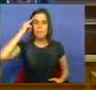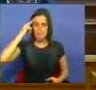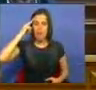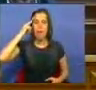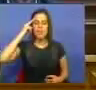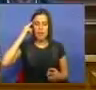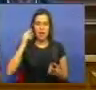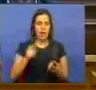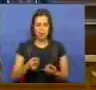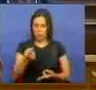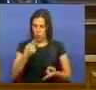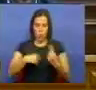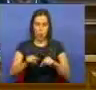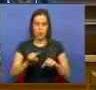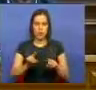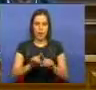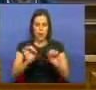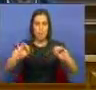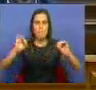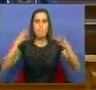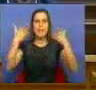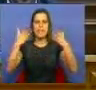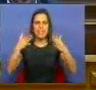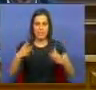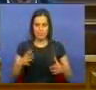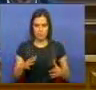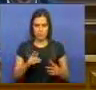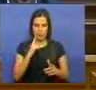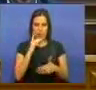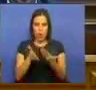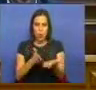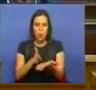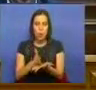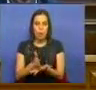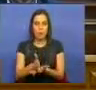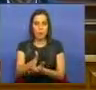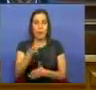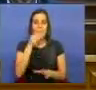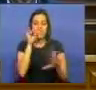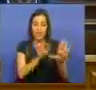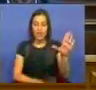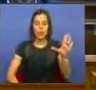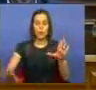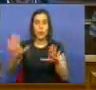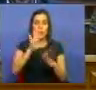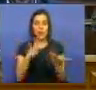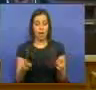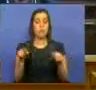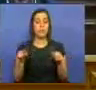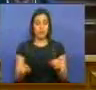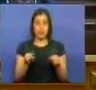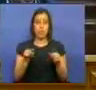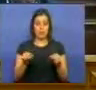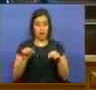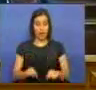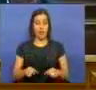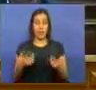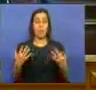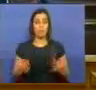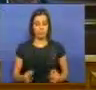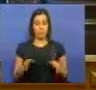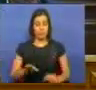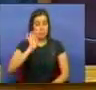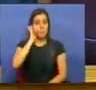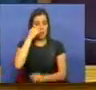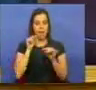contraria o mesmo princípio da contiguidade territorial. E é isto que está aqui, de facto,